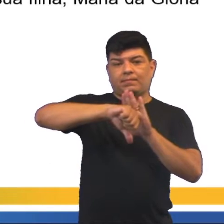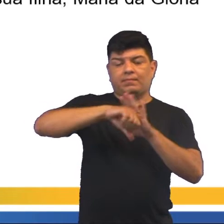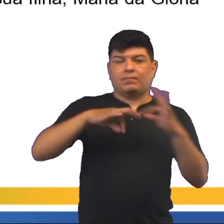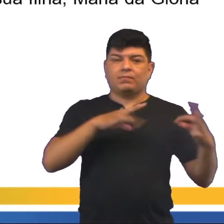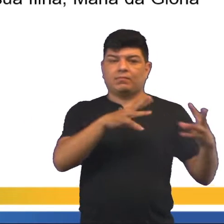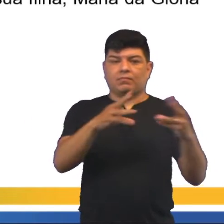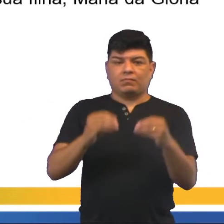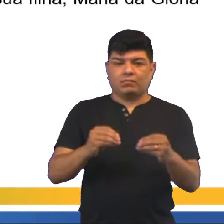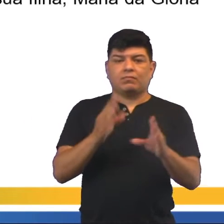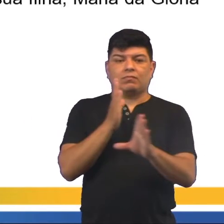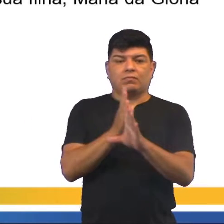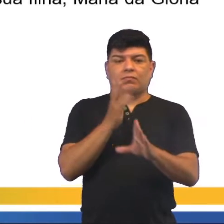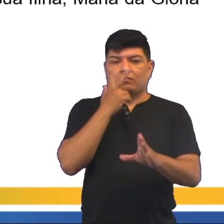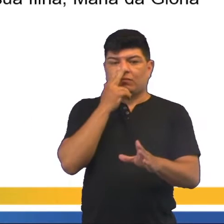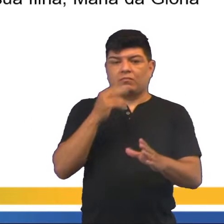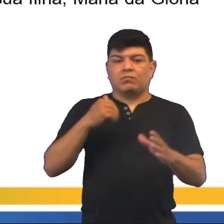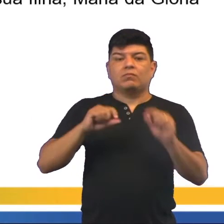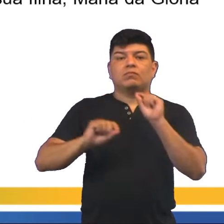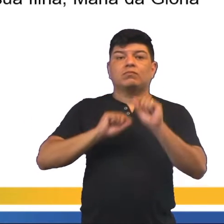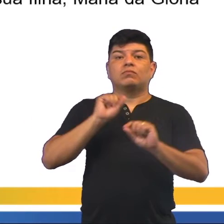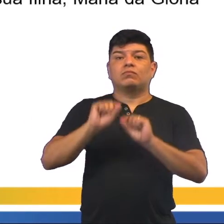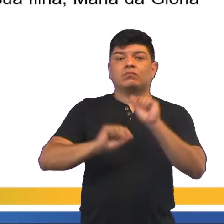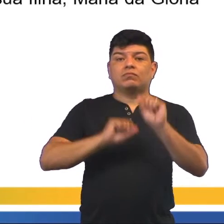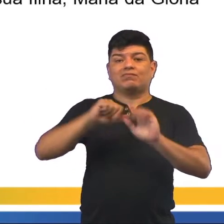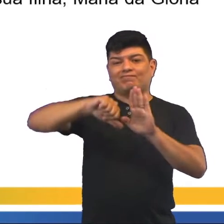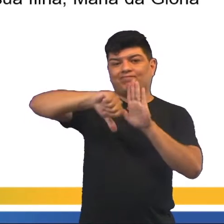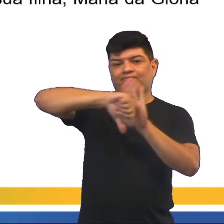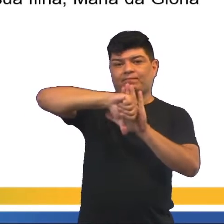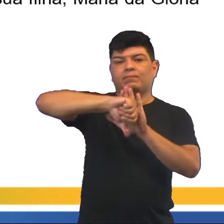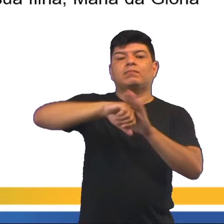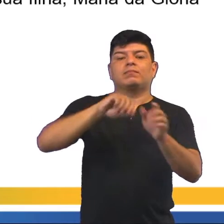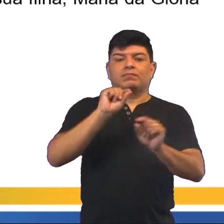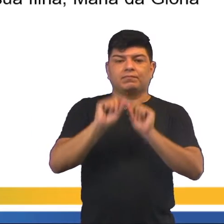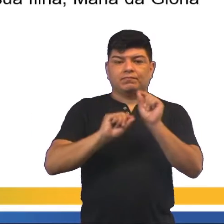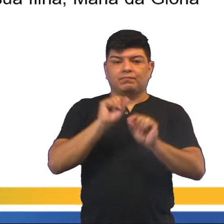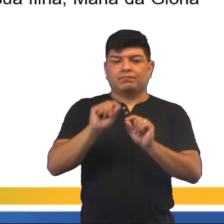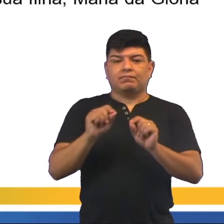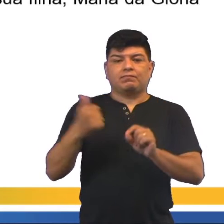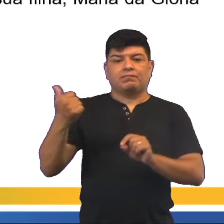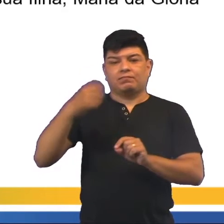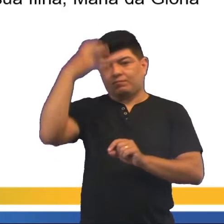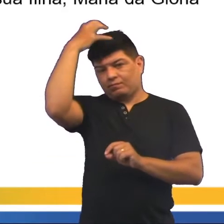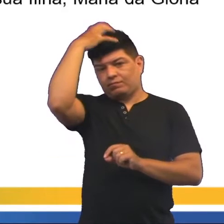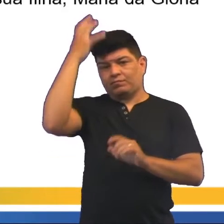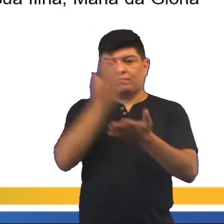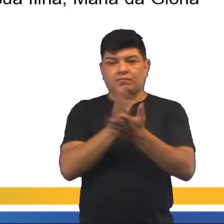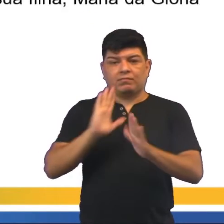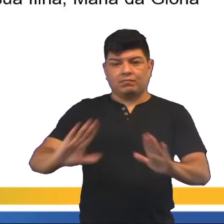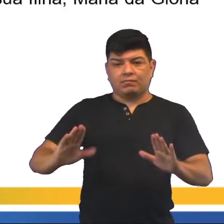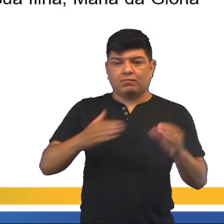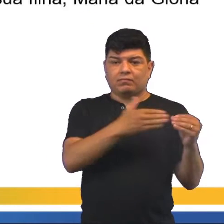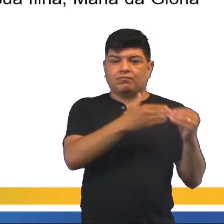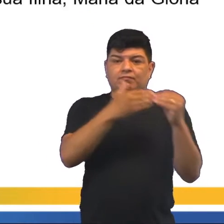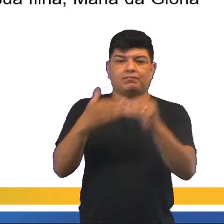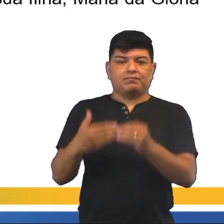Todos esses fatores acabam ocasionando uma crise, né? Aí, no primeiro reinado, que acabava